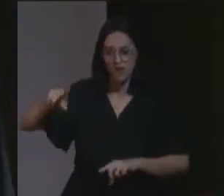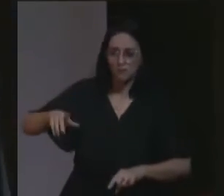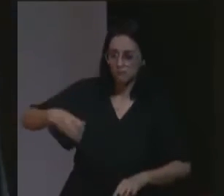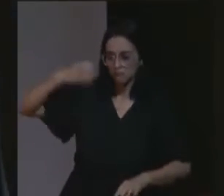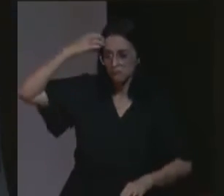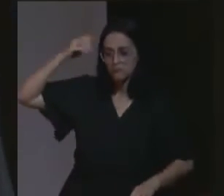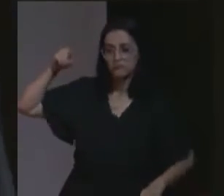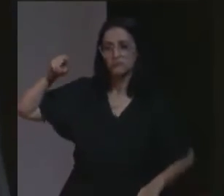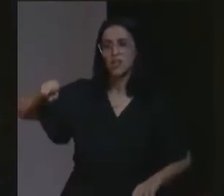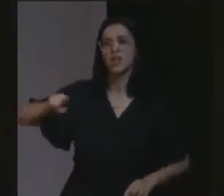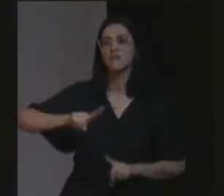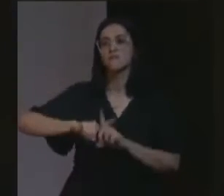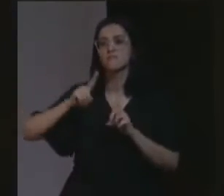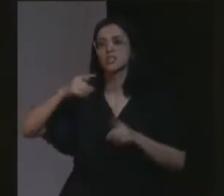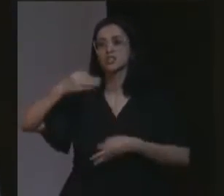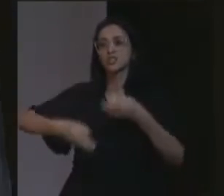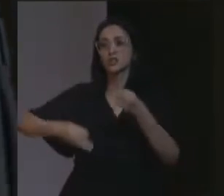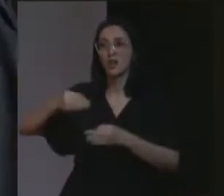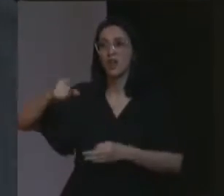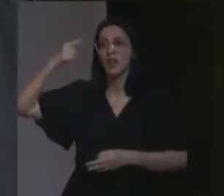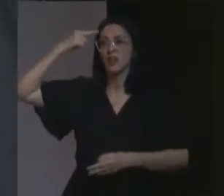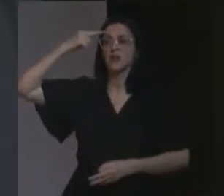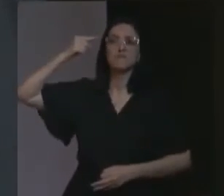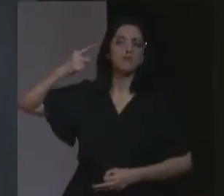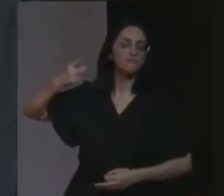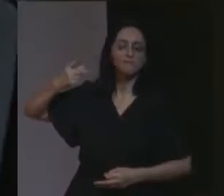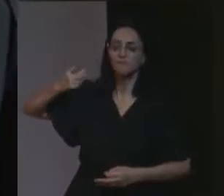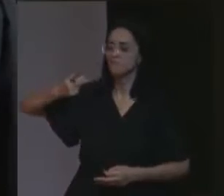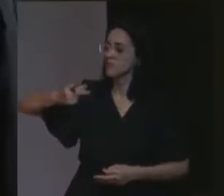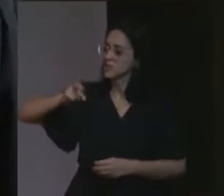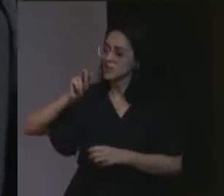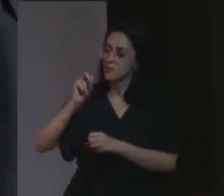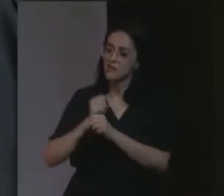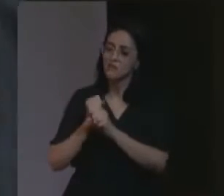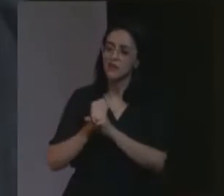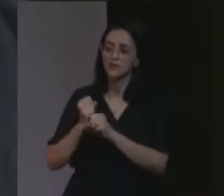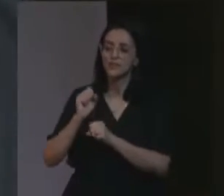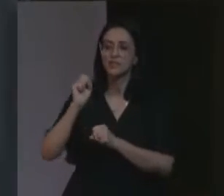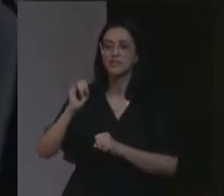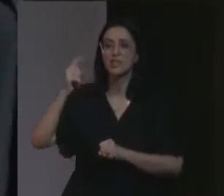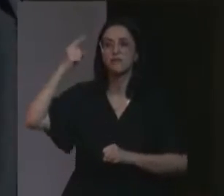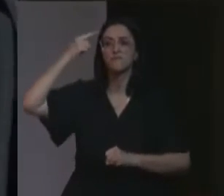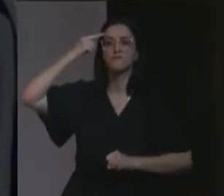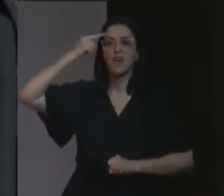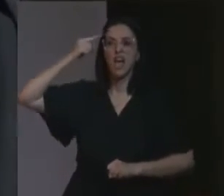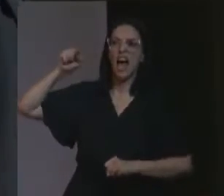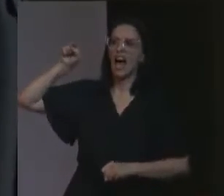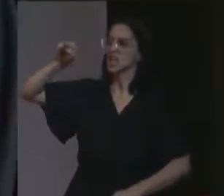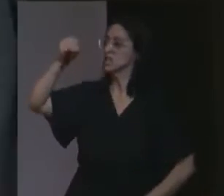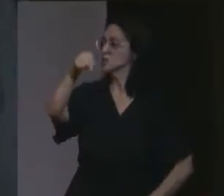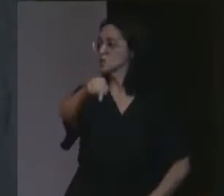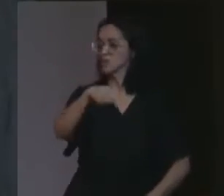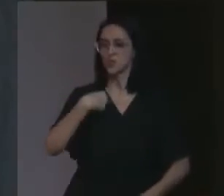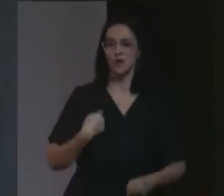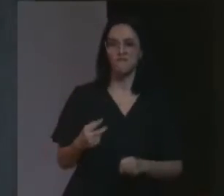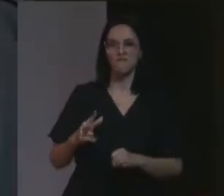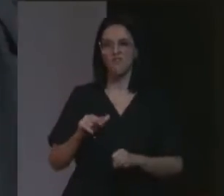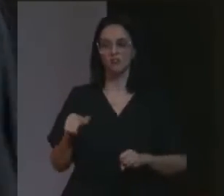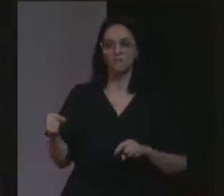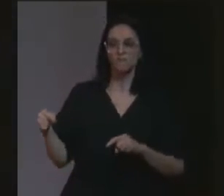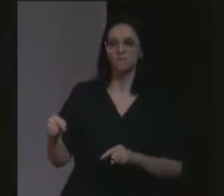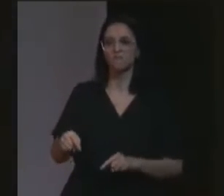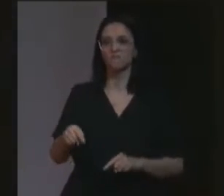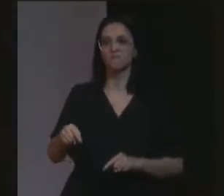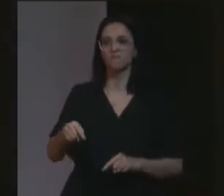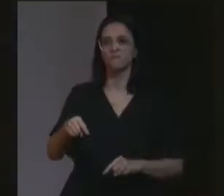esse julgamento, será lembrado, pelos próximos 50 anos, se nós, sairmos daqui, condenando, pelo que deve ser condenado,